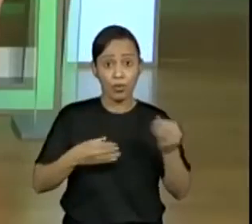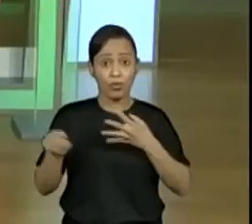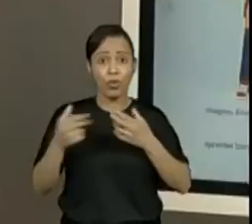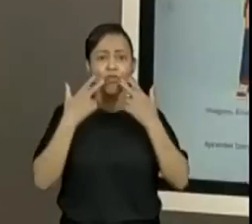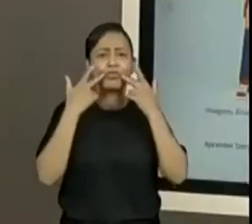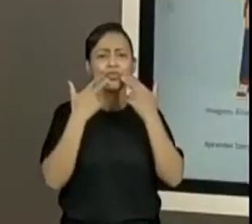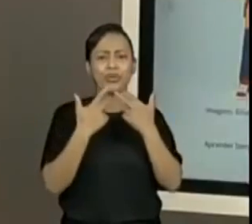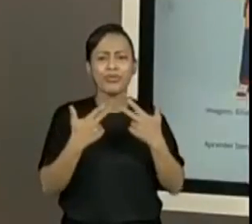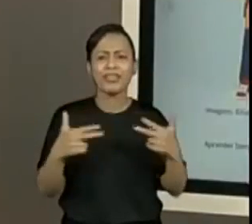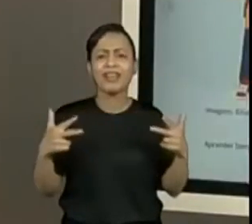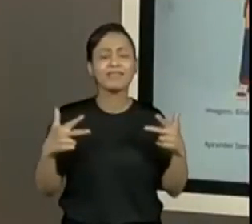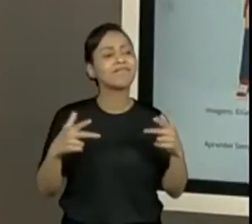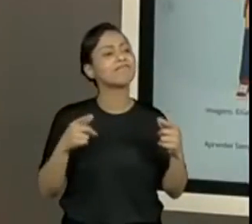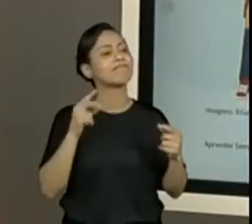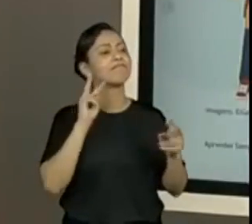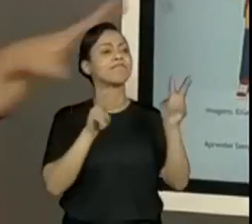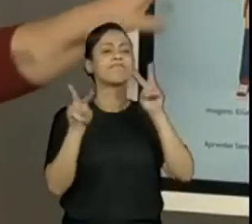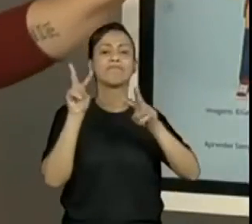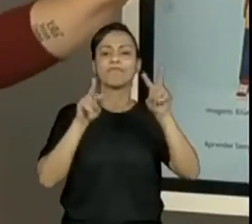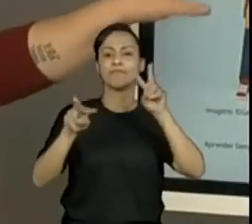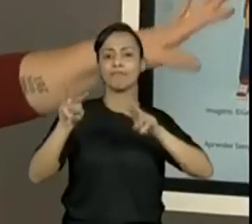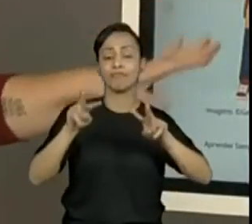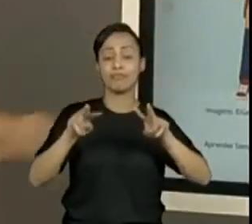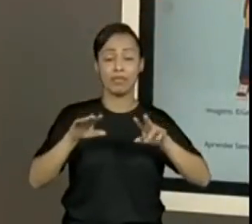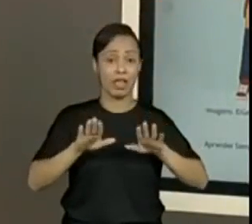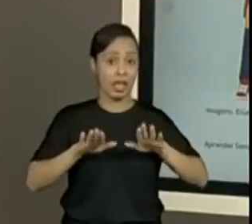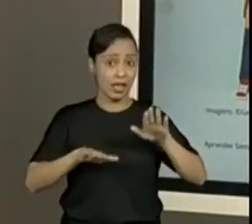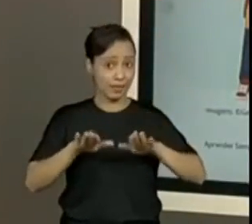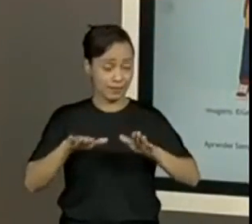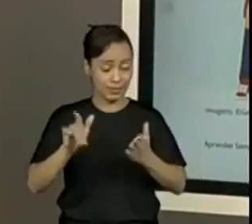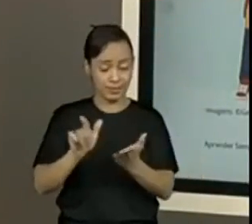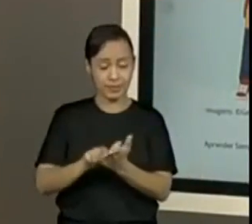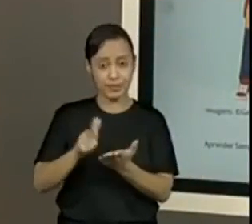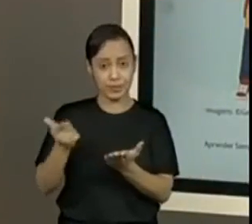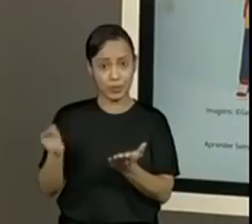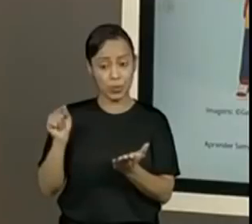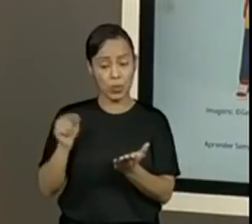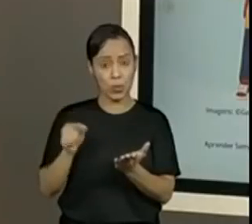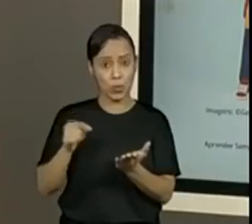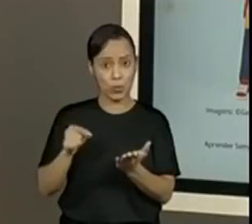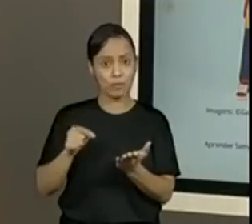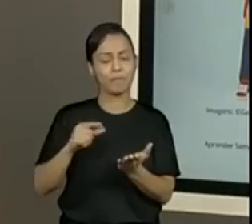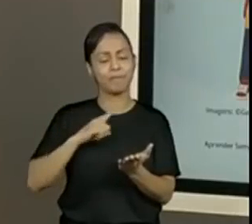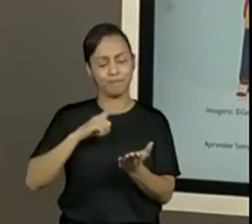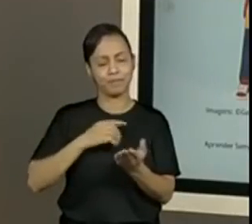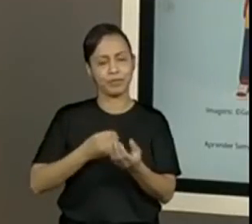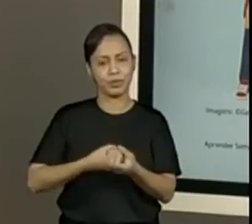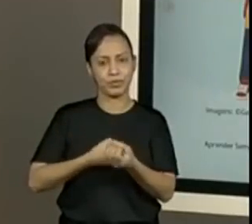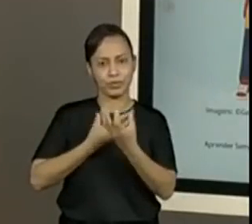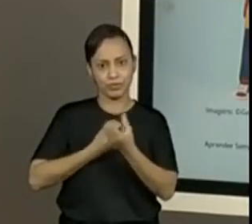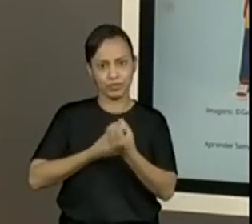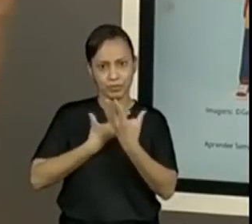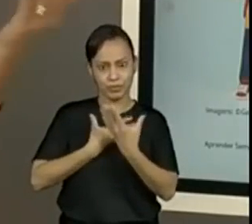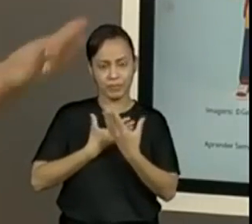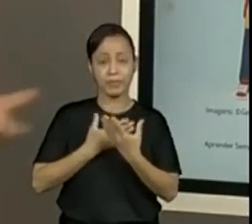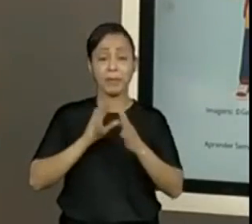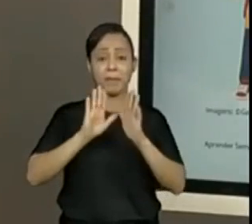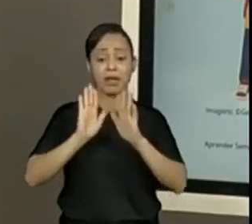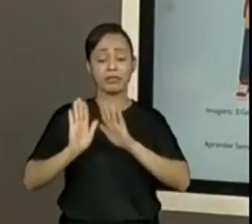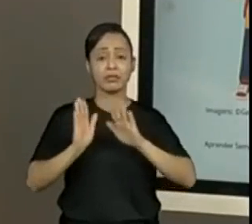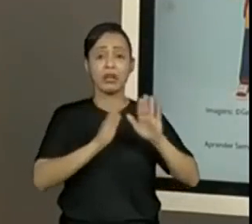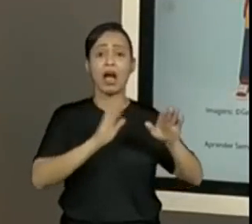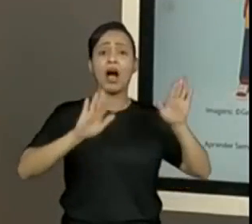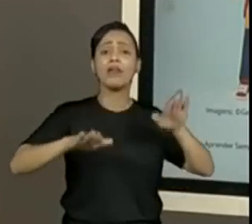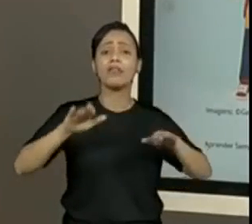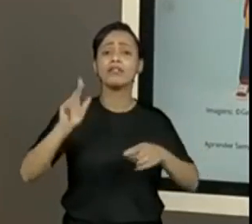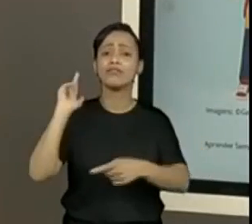E a notícia não precisa ser só impressa, que nem a gente traz às vezes de leitura. Ela pode ser falada, ela pode ser transmitida em vídeo e